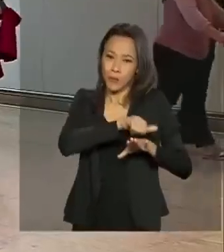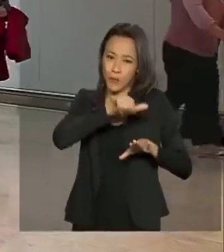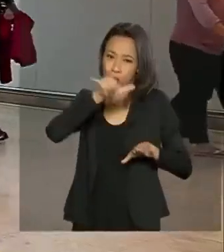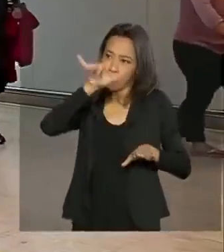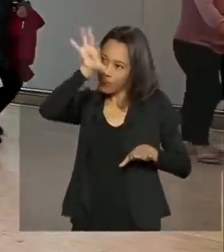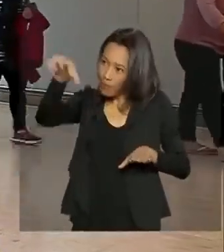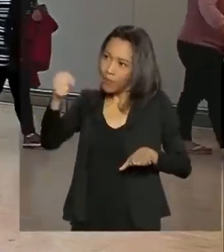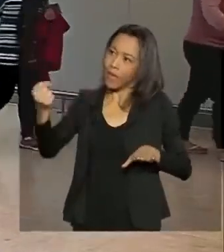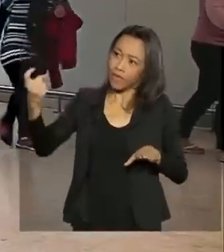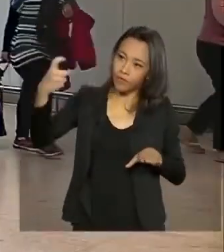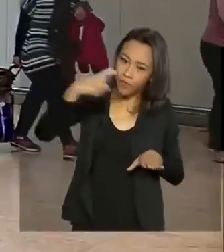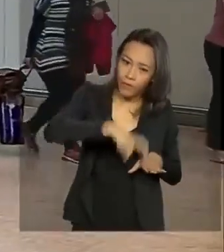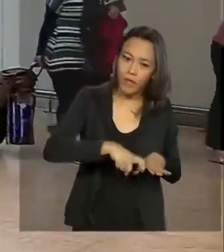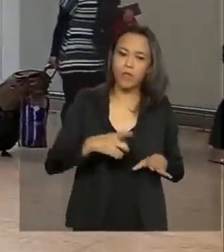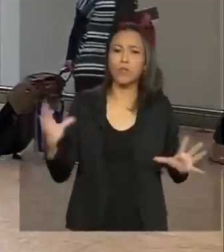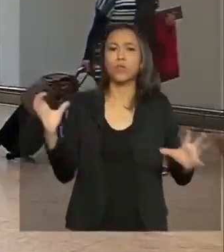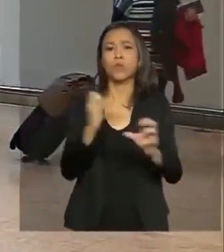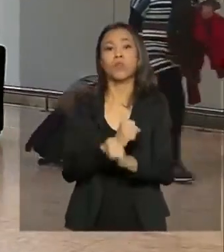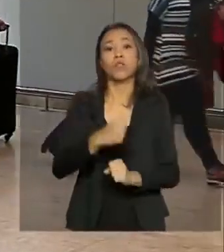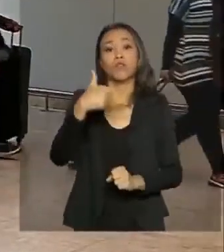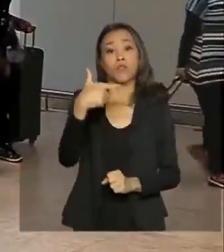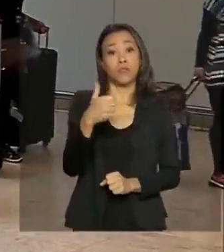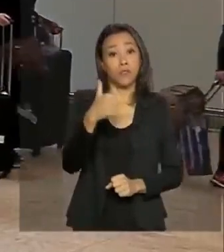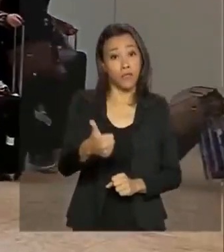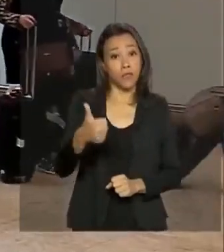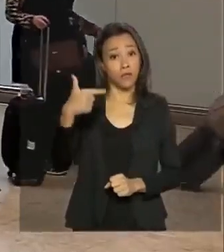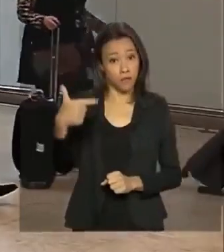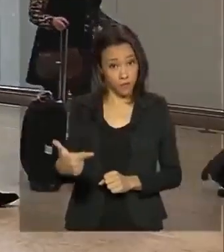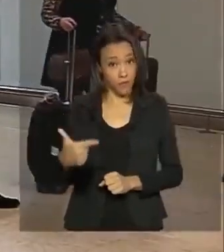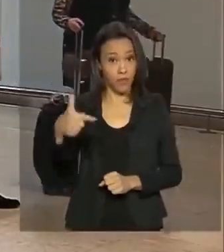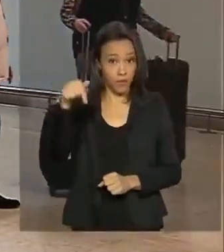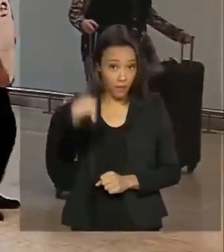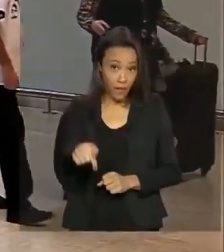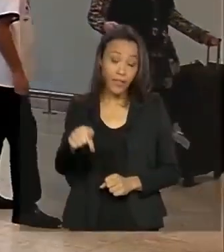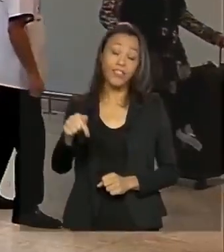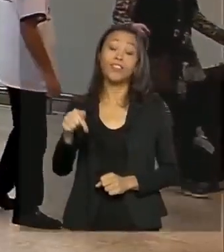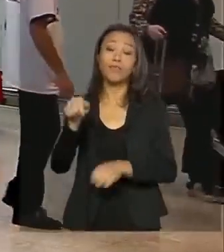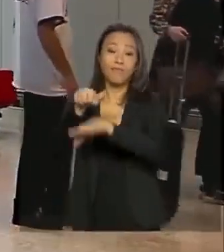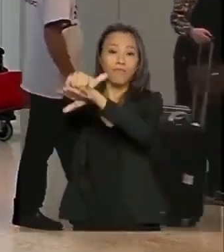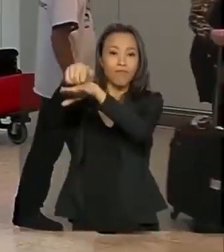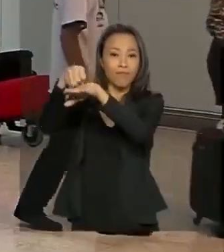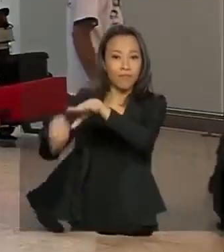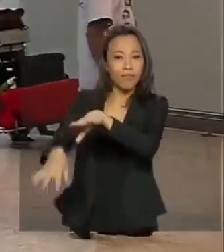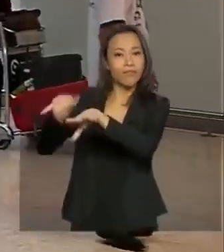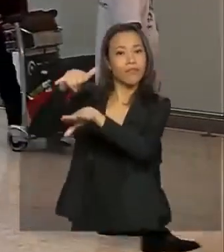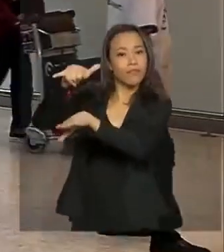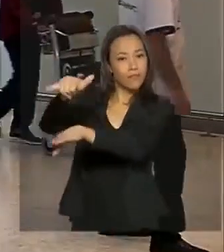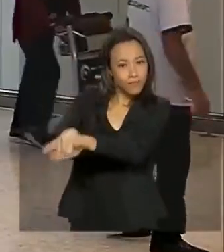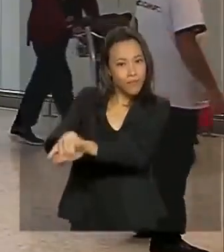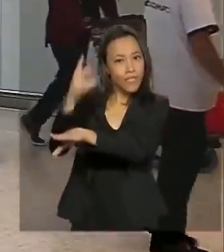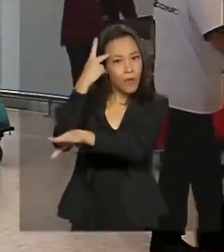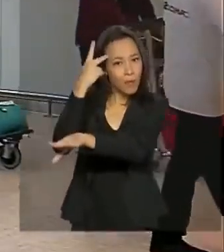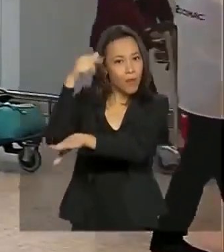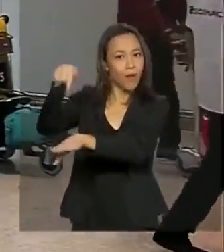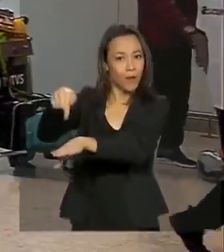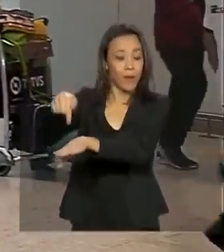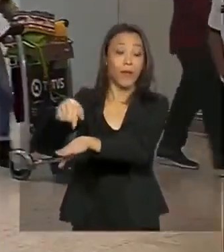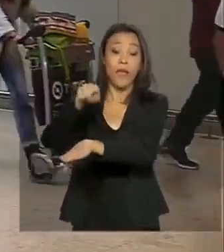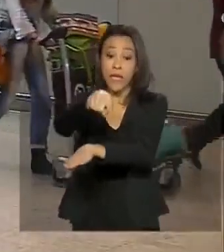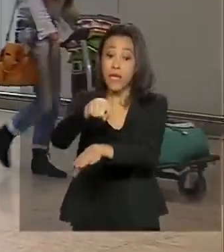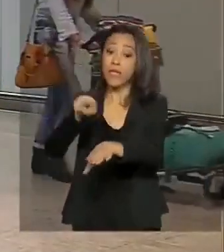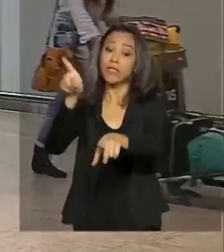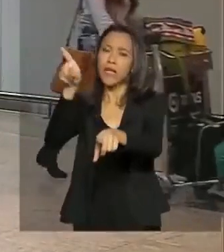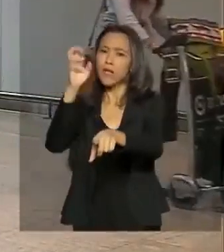Ao todo, 127 brasileiros desembarcaram em São Paulo depois de uma longa viagem de volta para o Brasil. Eles saíram do